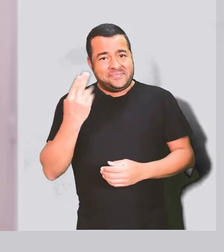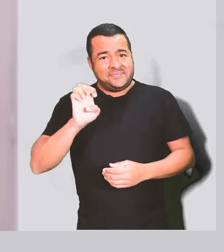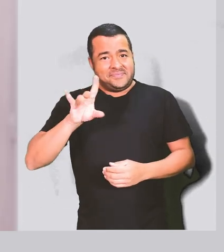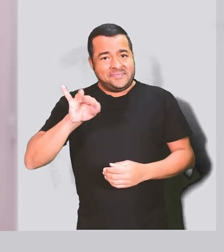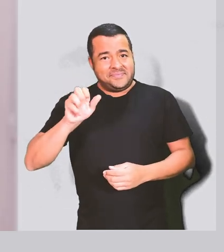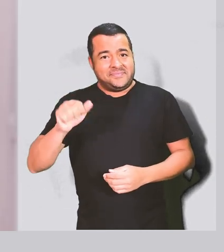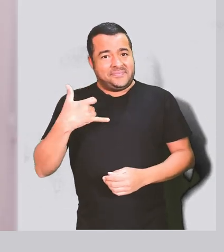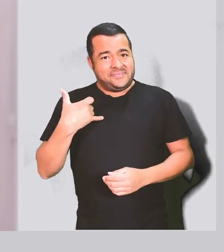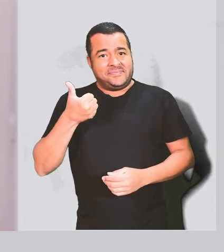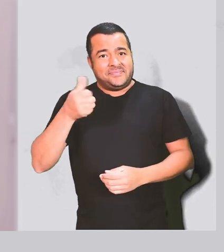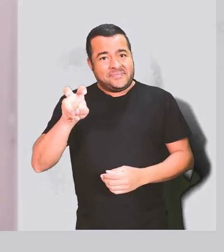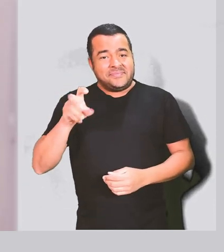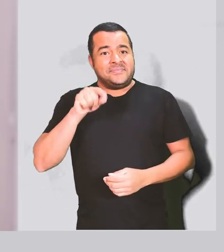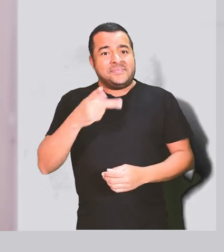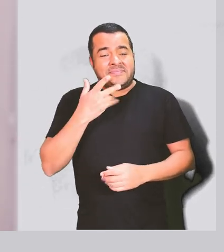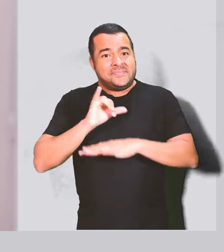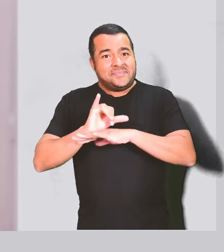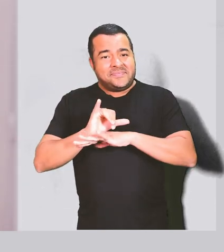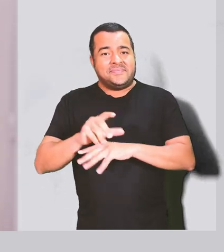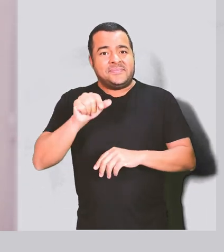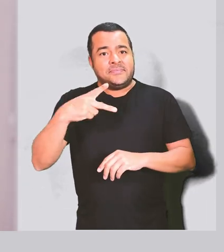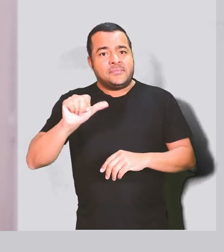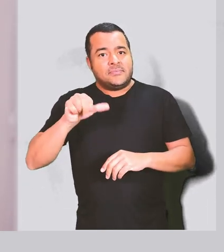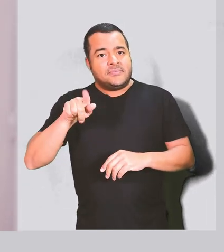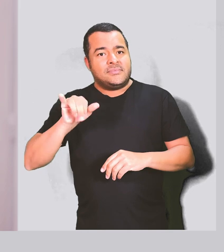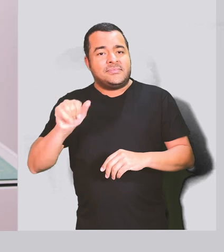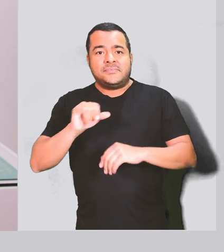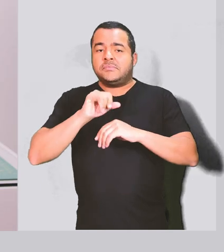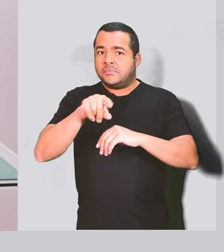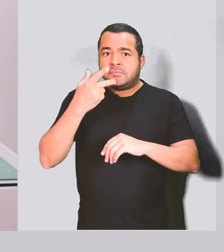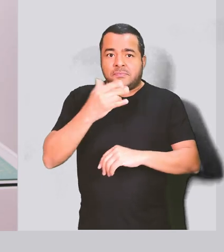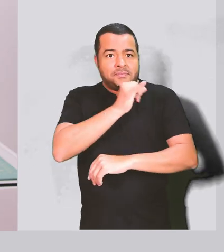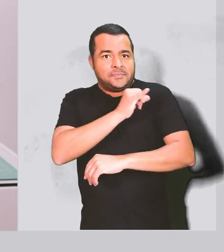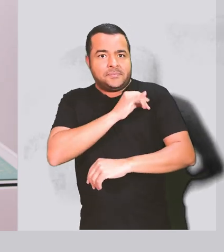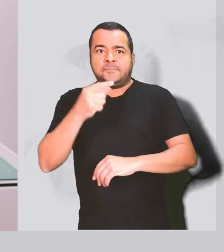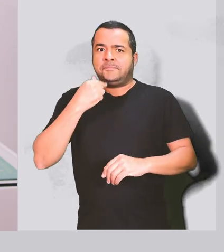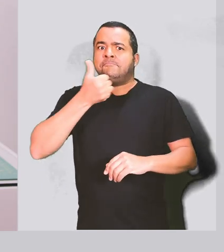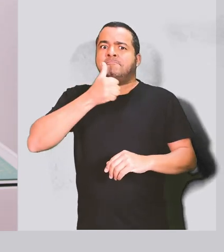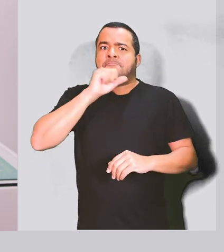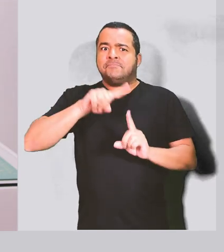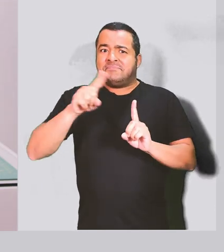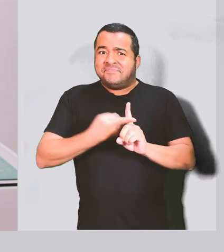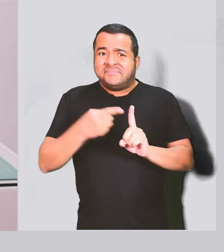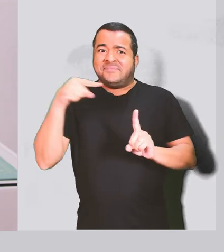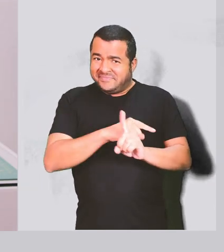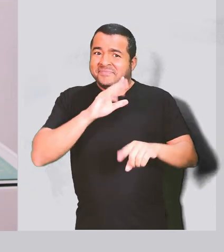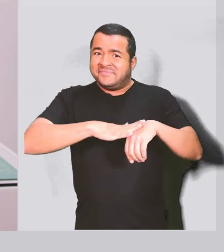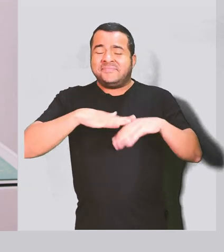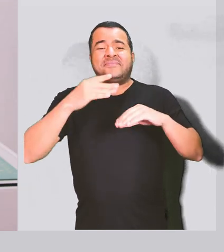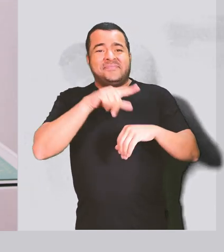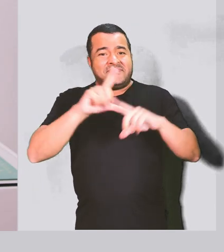Meu nome é Betina, tenho 15 anos e eu moro na ilha de Paquetá, Rio de Janeiro. A minha relação com fotografia vem desde a barriga, já que minha mãe é